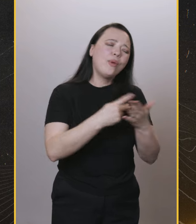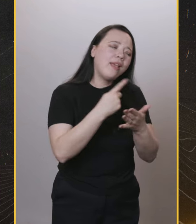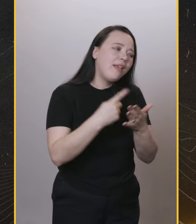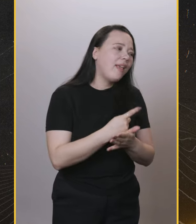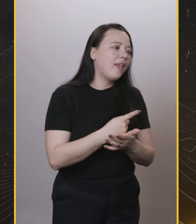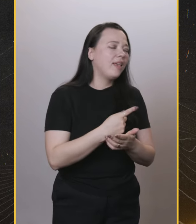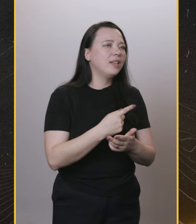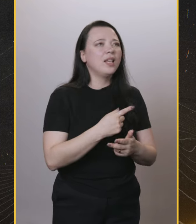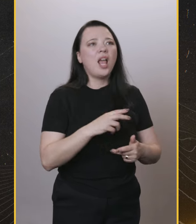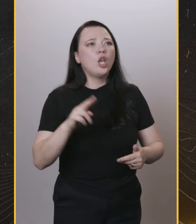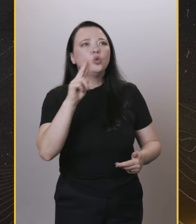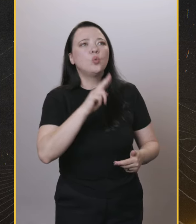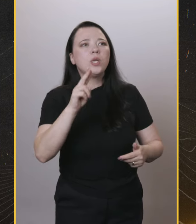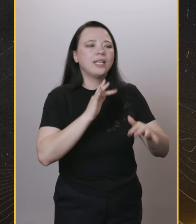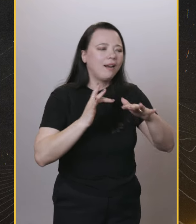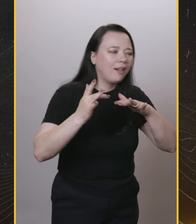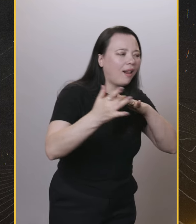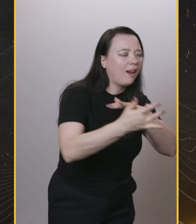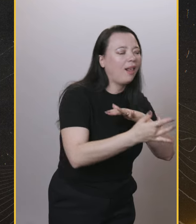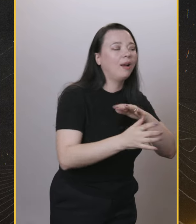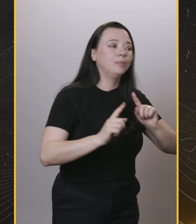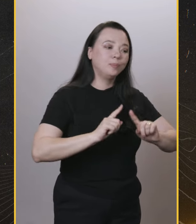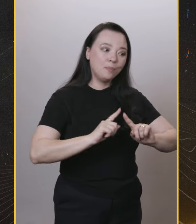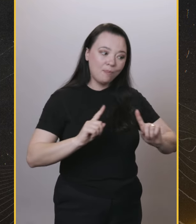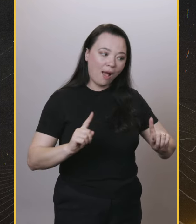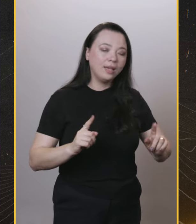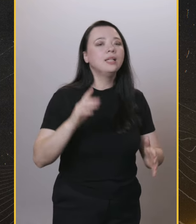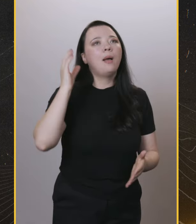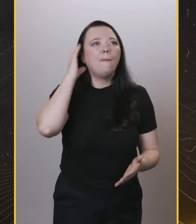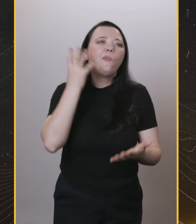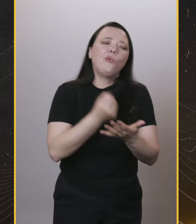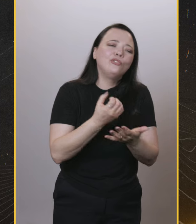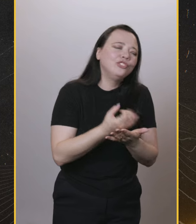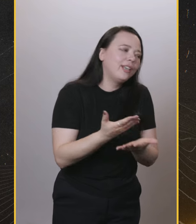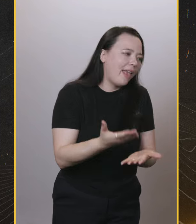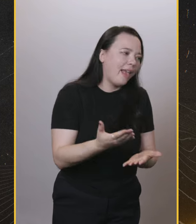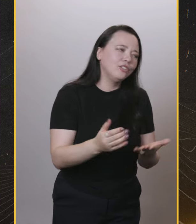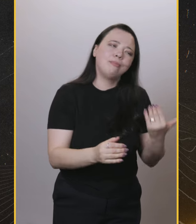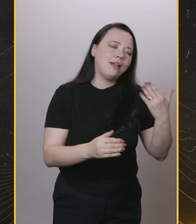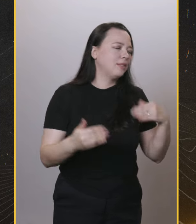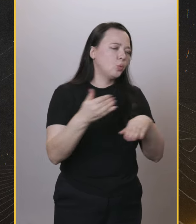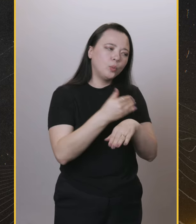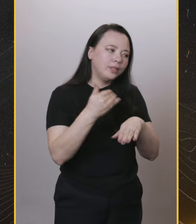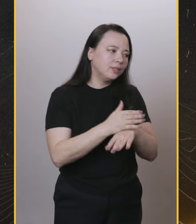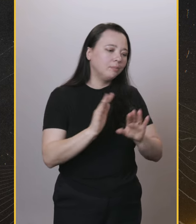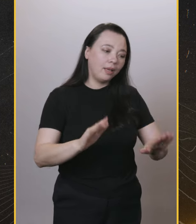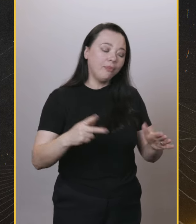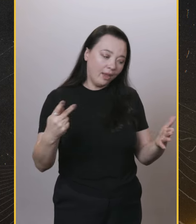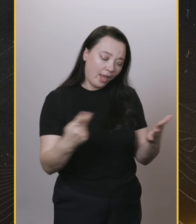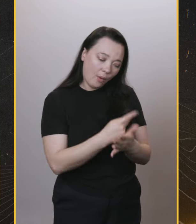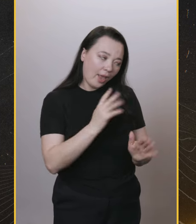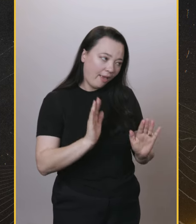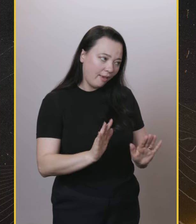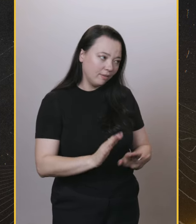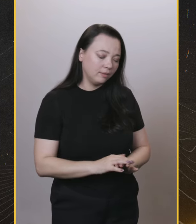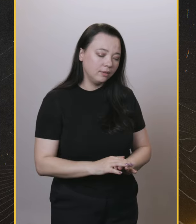Eu tô falando aquilo que eu tô fazendo. Aonde eu levei a cidade. Reconheço que eu errei de não ter vindo em um monte de podcast, de usar rede